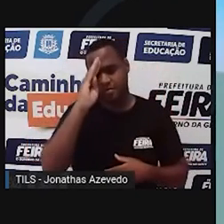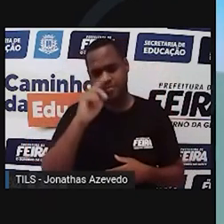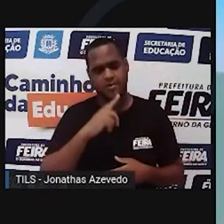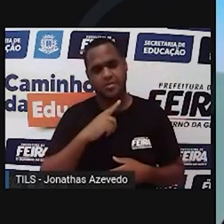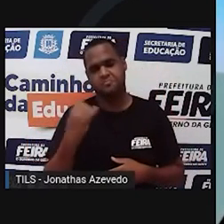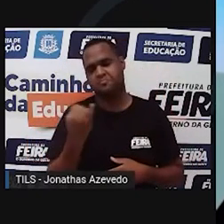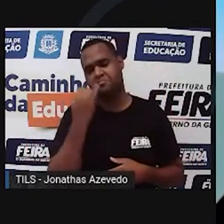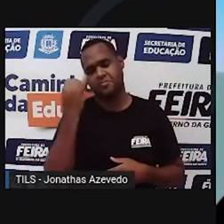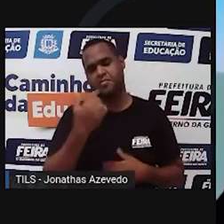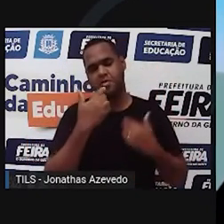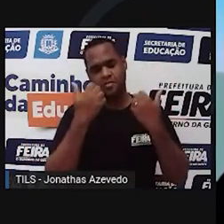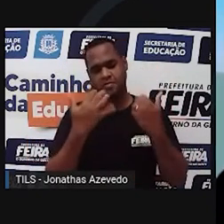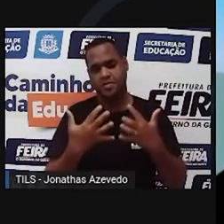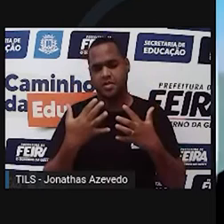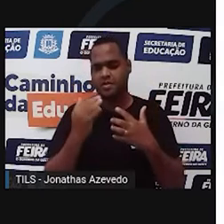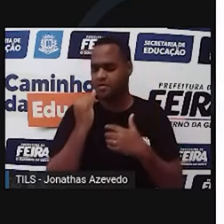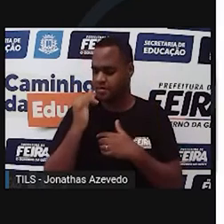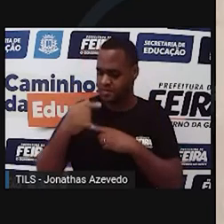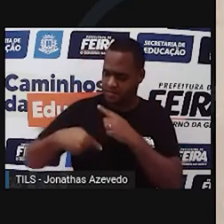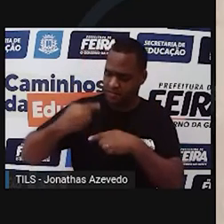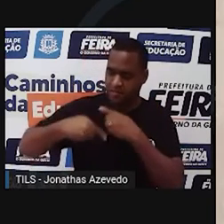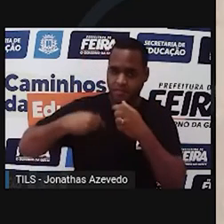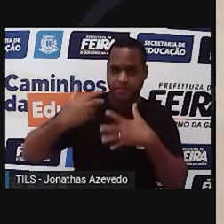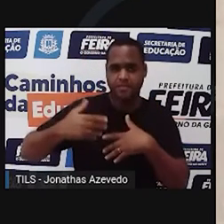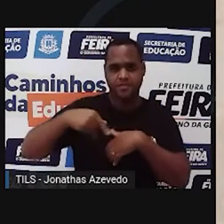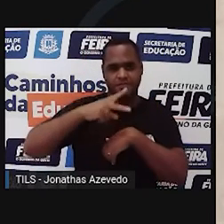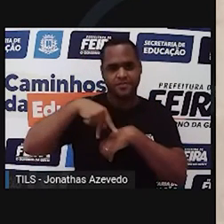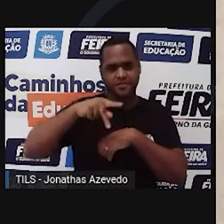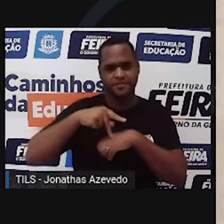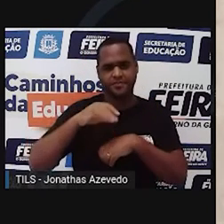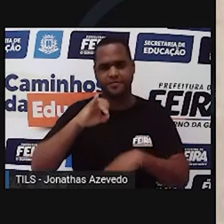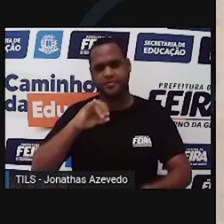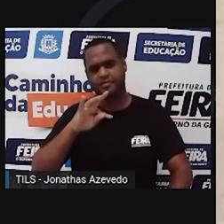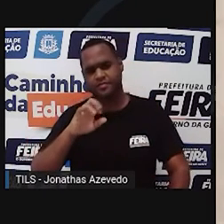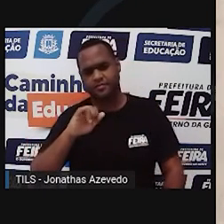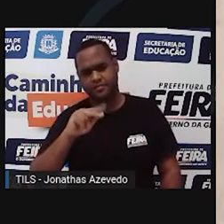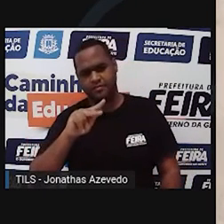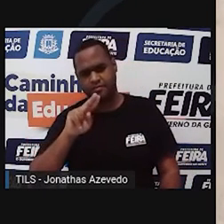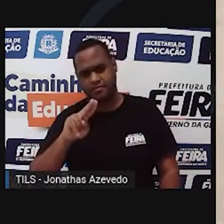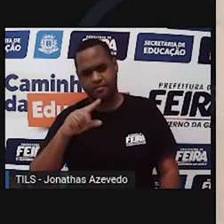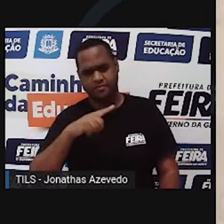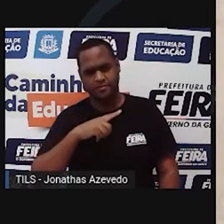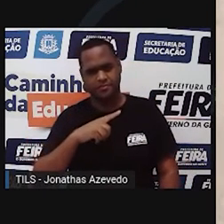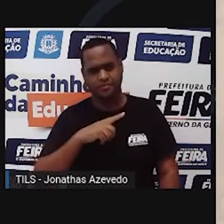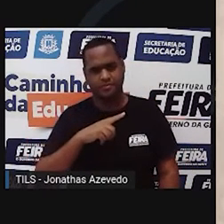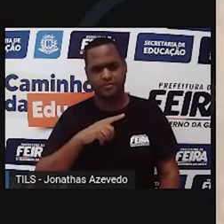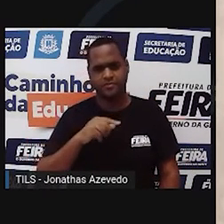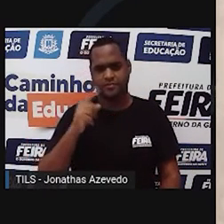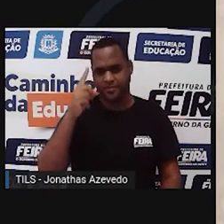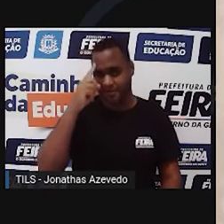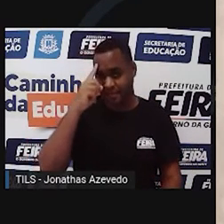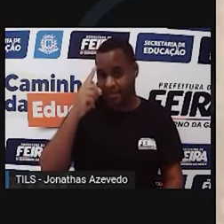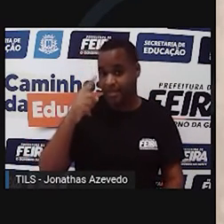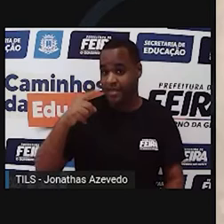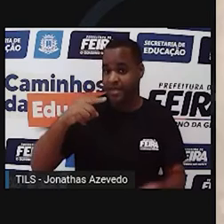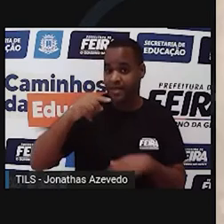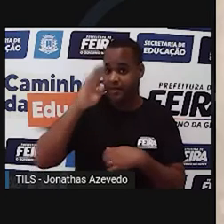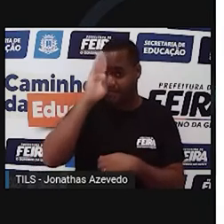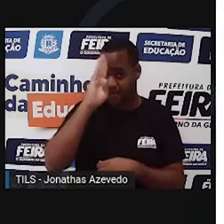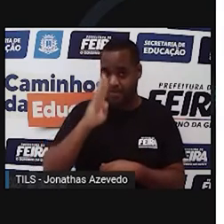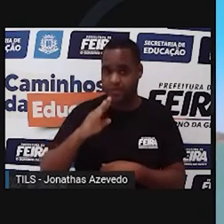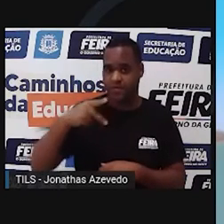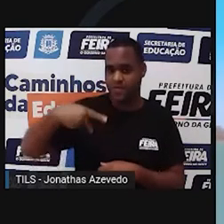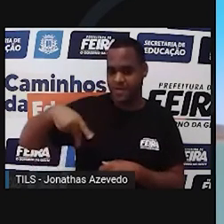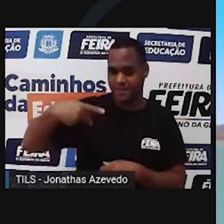icônica usina hidroelétrica do nosso país, que é a usina de Itaipu, uma binacional, Brasil, Paraguai, lá no Rio